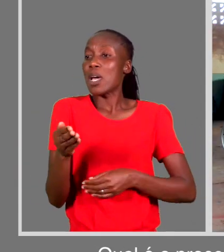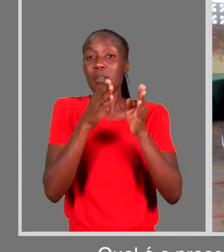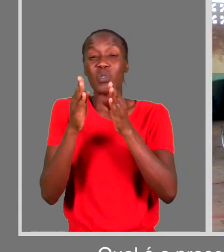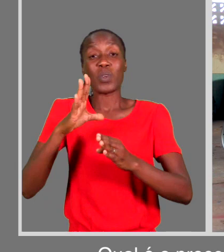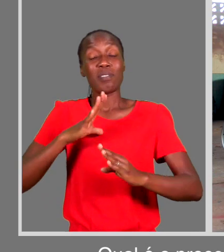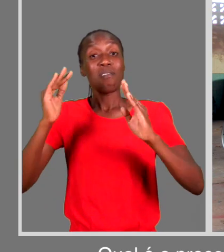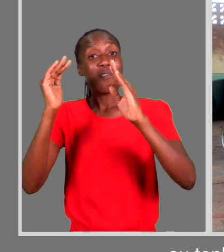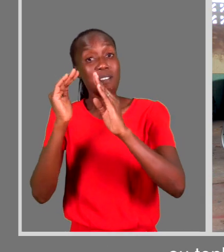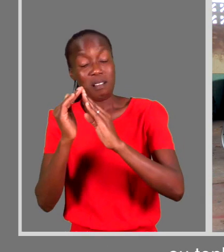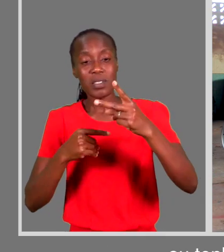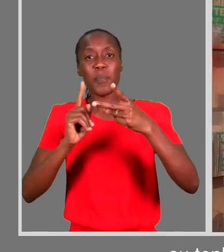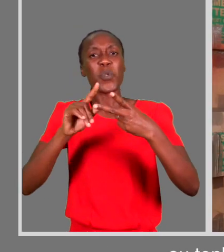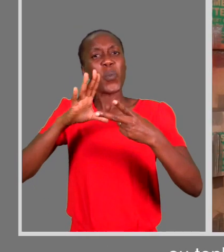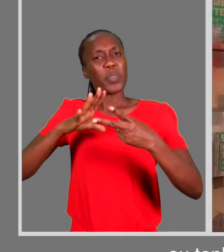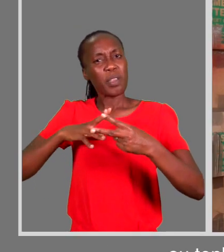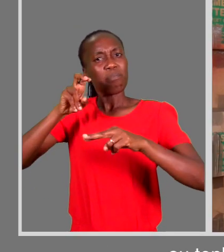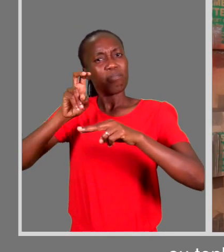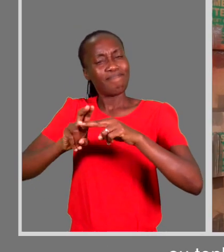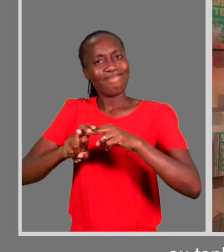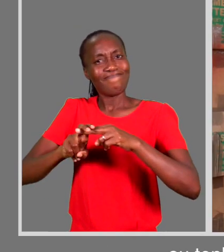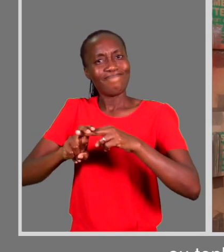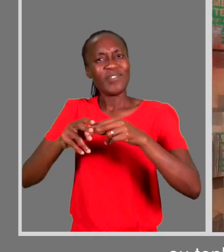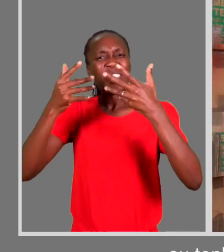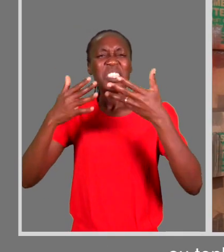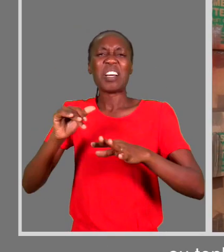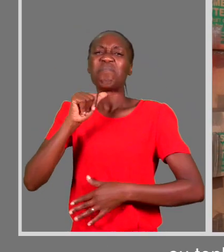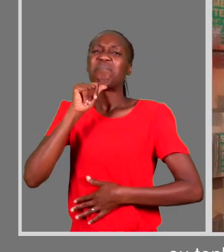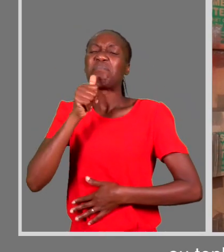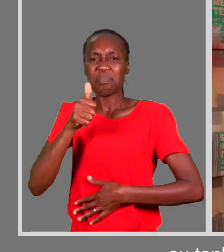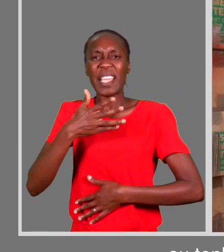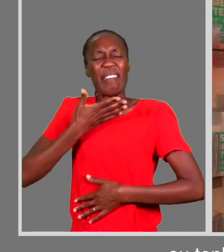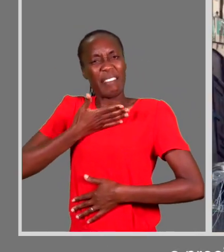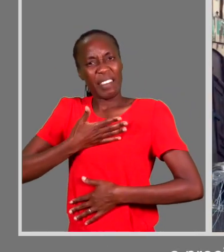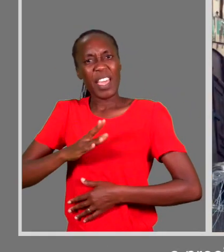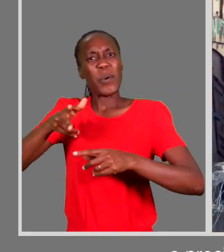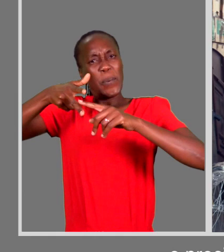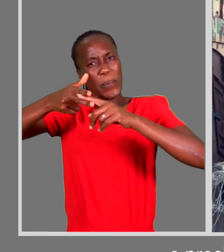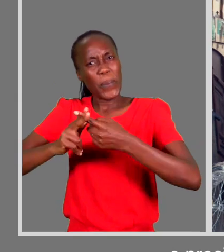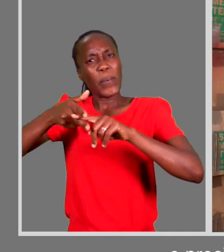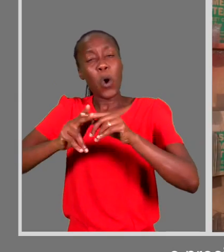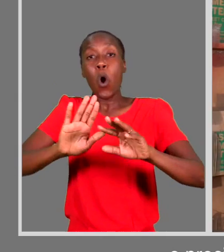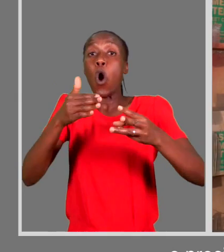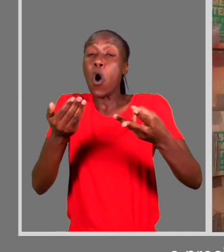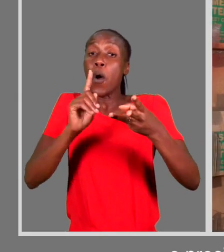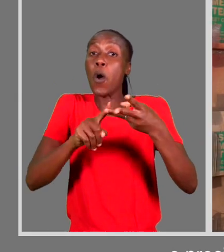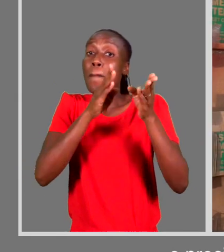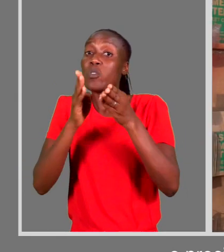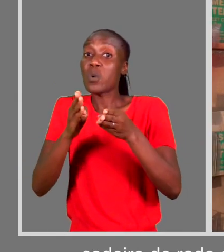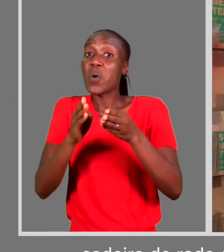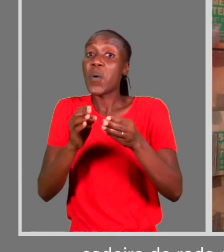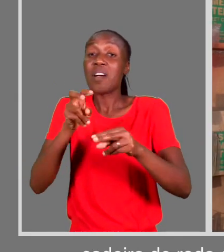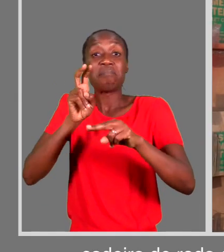alguém que esteja em casa ou tenha uma cadeira já danificada e precisa de reparação? Ou mesmo daquelas pessoas que não